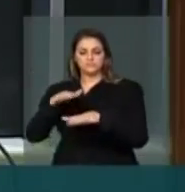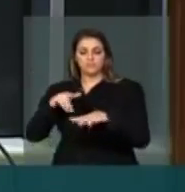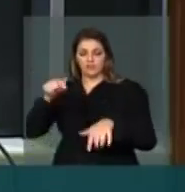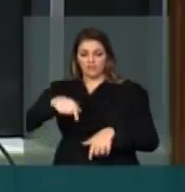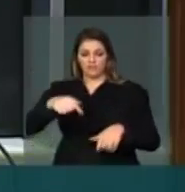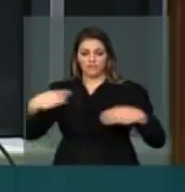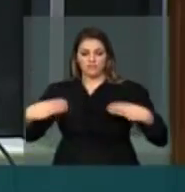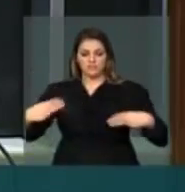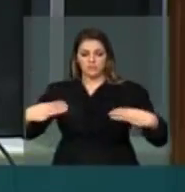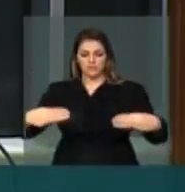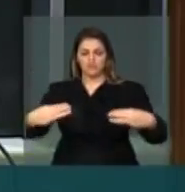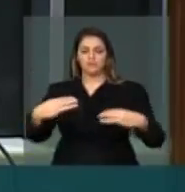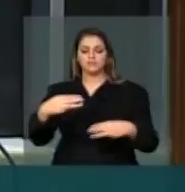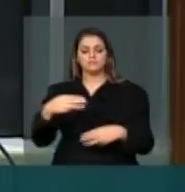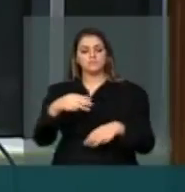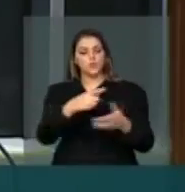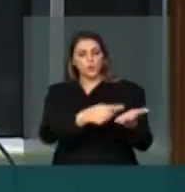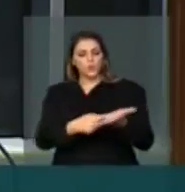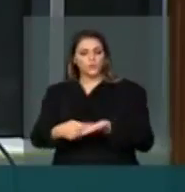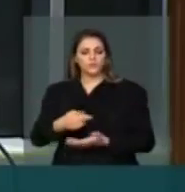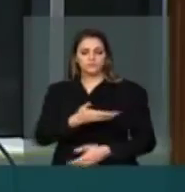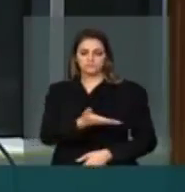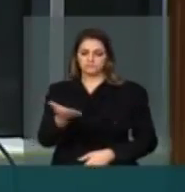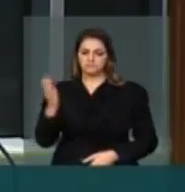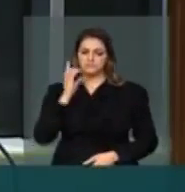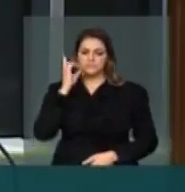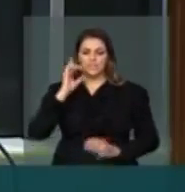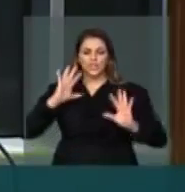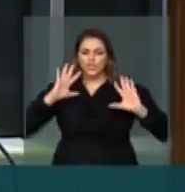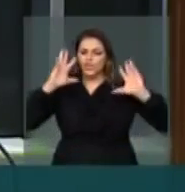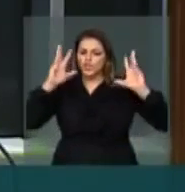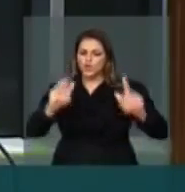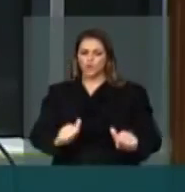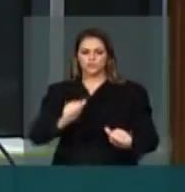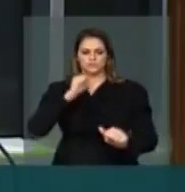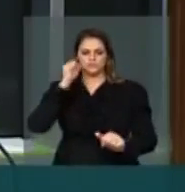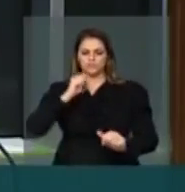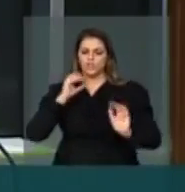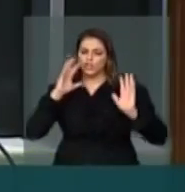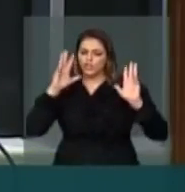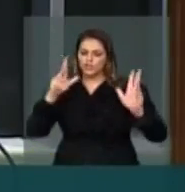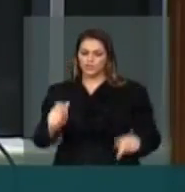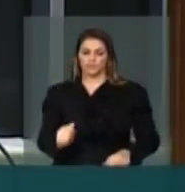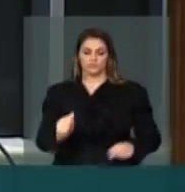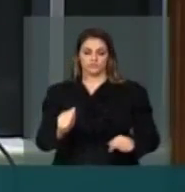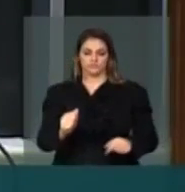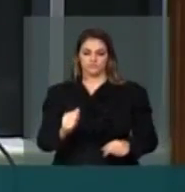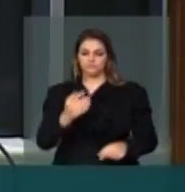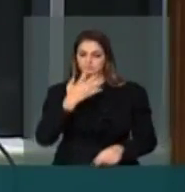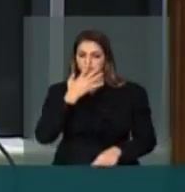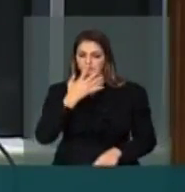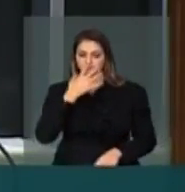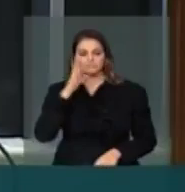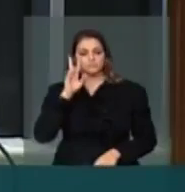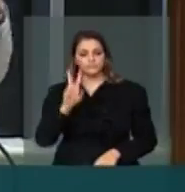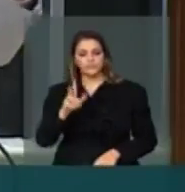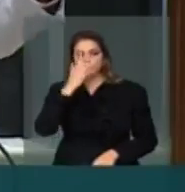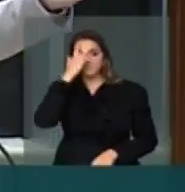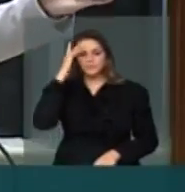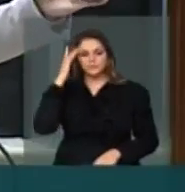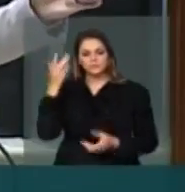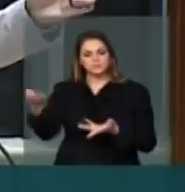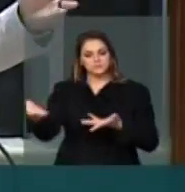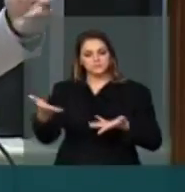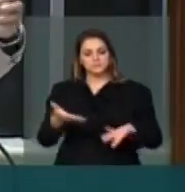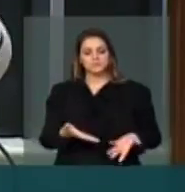e o convite a todos os parlamentares, sem exceção, é para recepcionar essa representação ao meio-dia